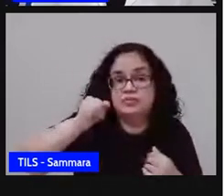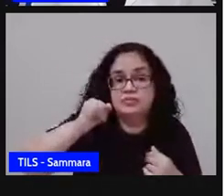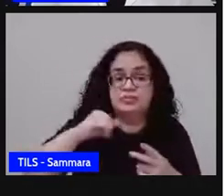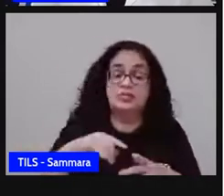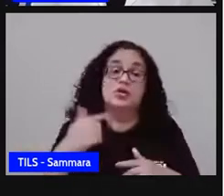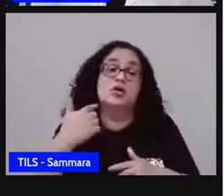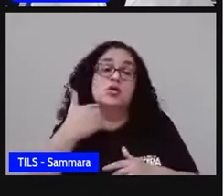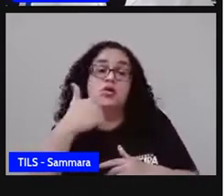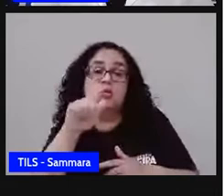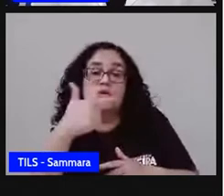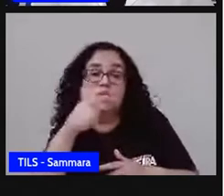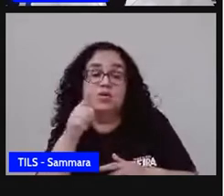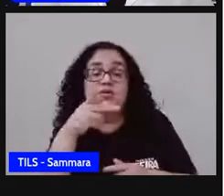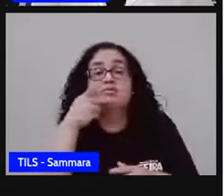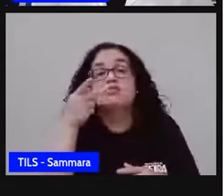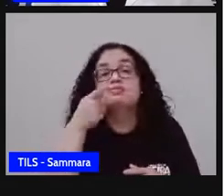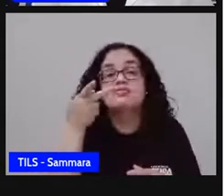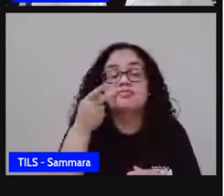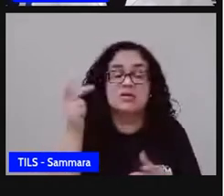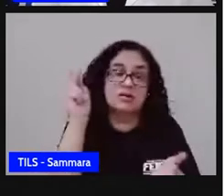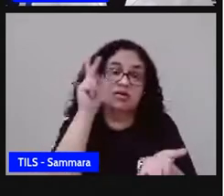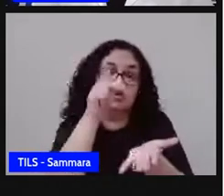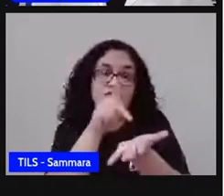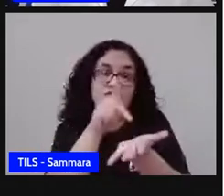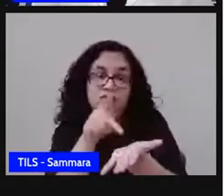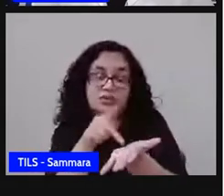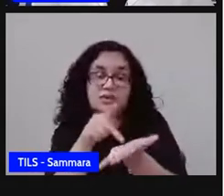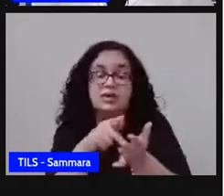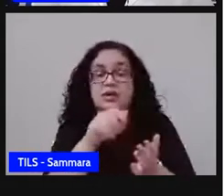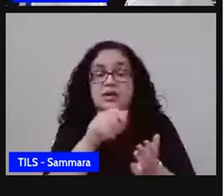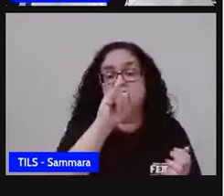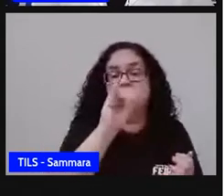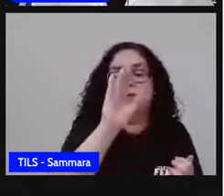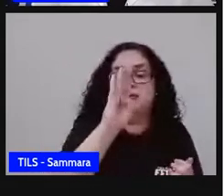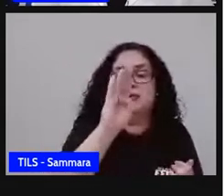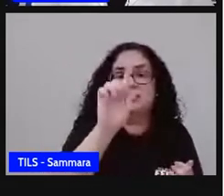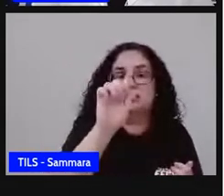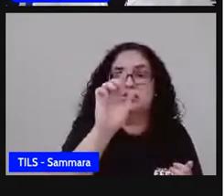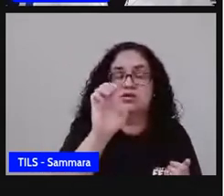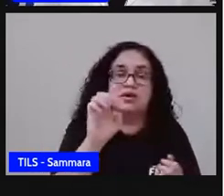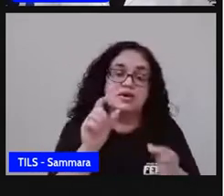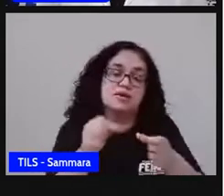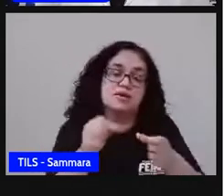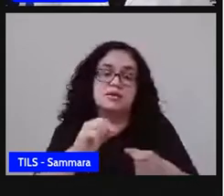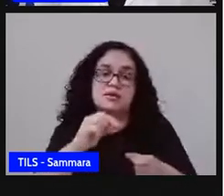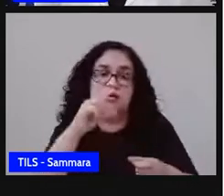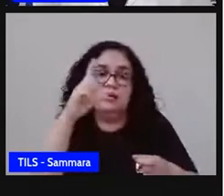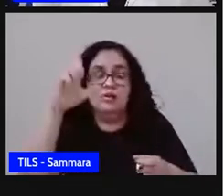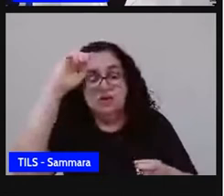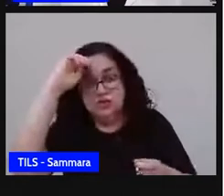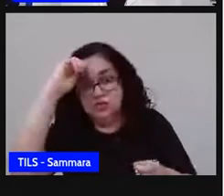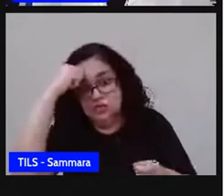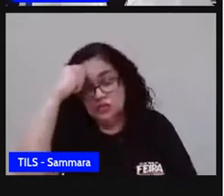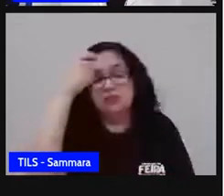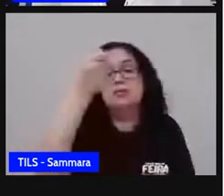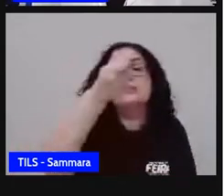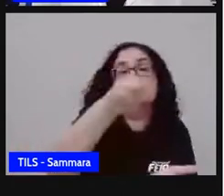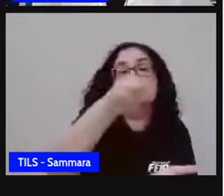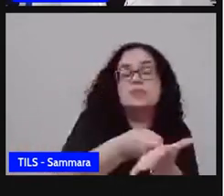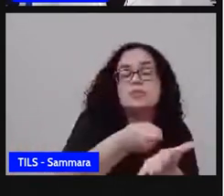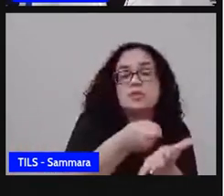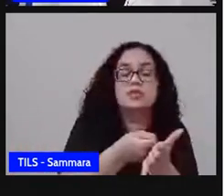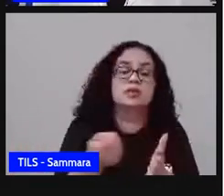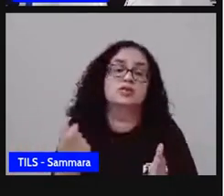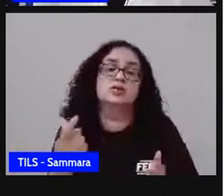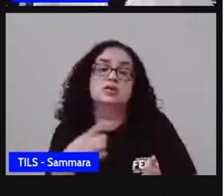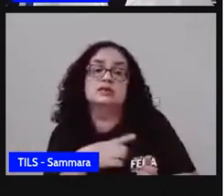Outros dados refletem também essa realidade. O IBGE aponta que a maioria dos negros são subordinados e não ocupam